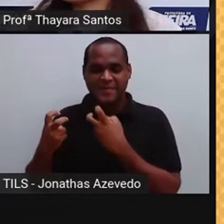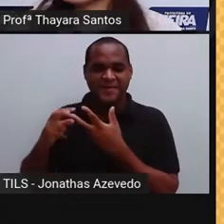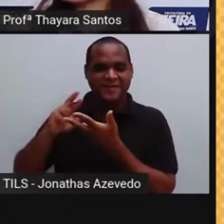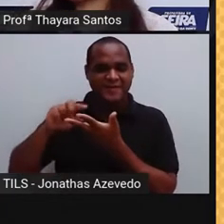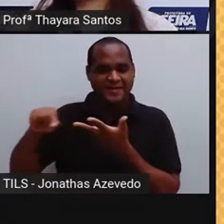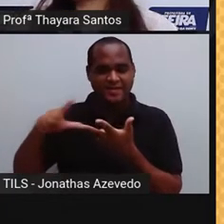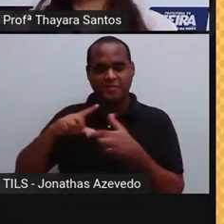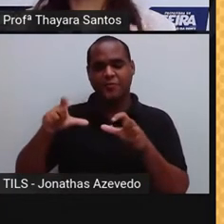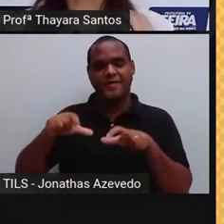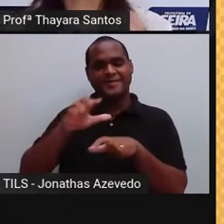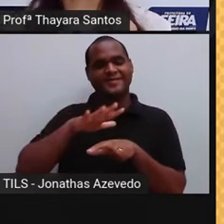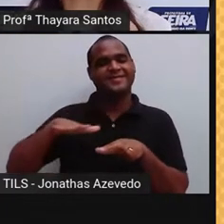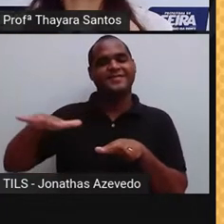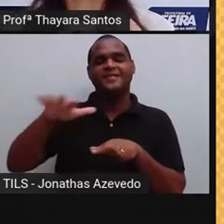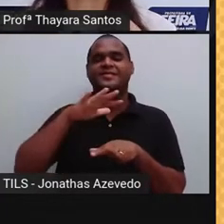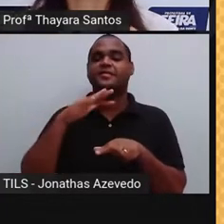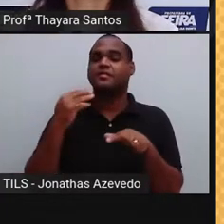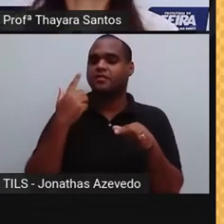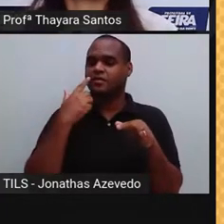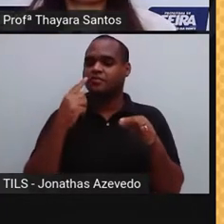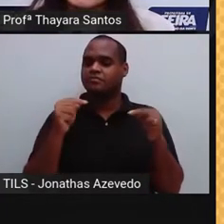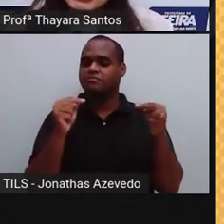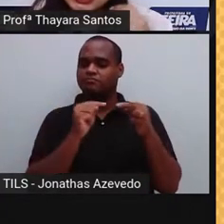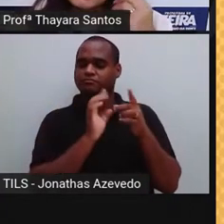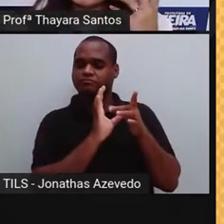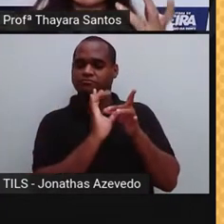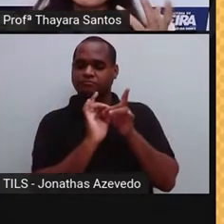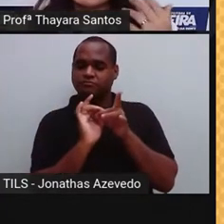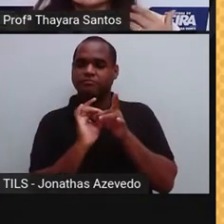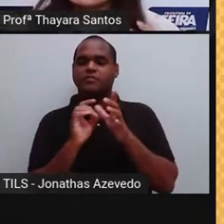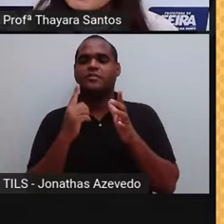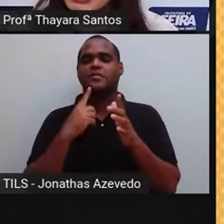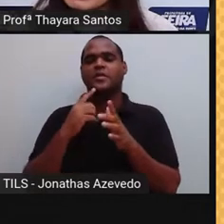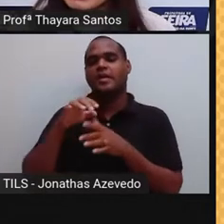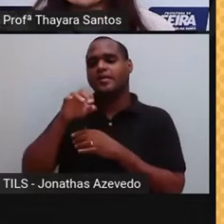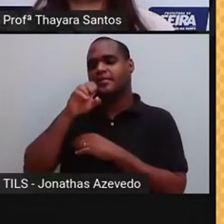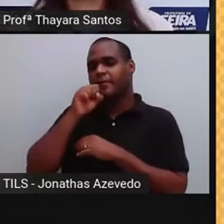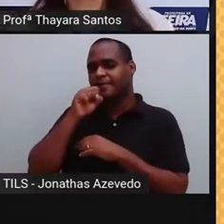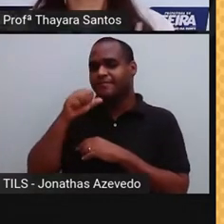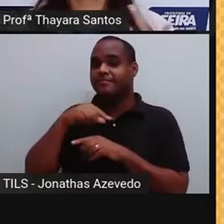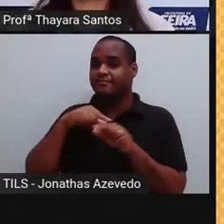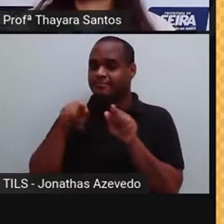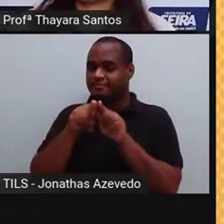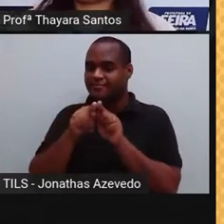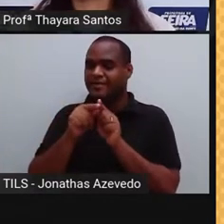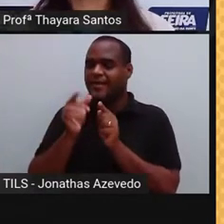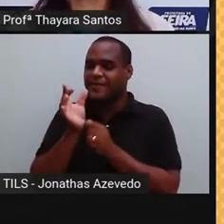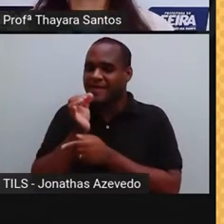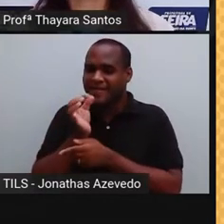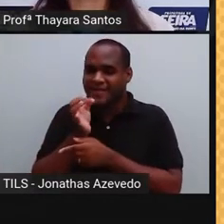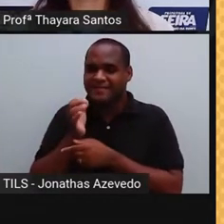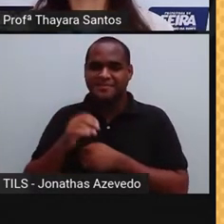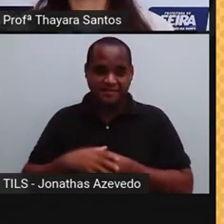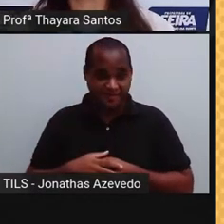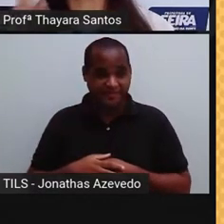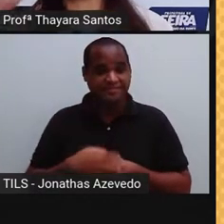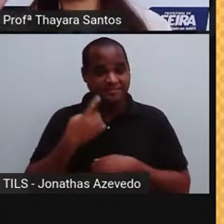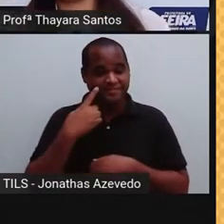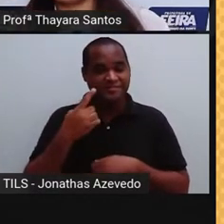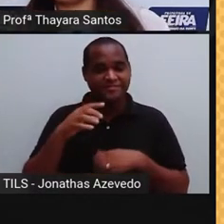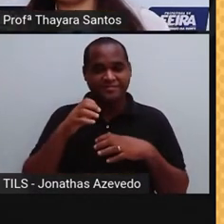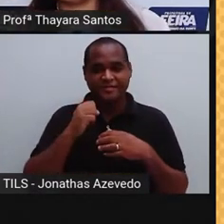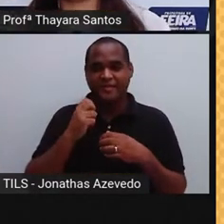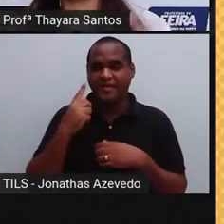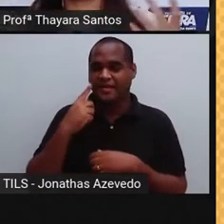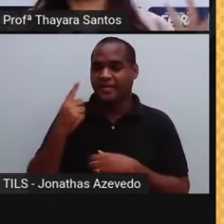químicos do ambiente. Então, eles estão mais relacionados com a questão de odor e de paladar. Nesse caso, eles estão relacionados